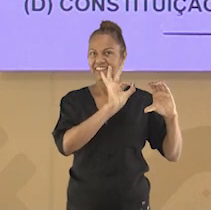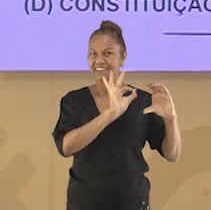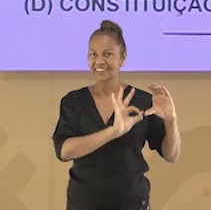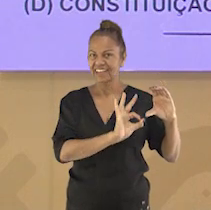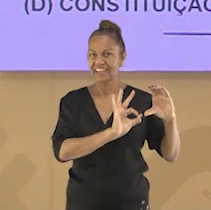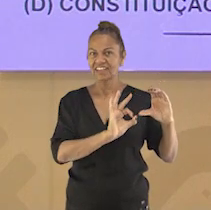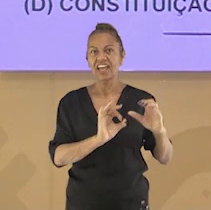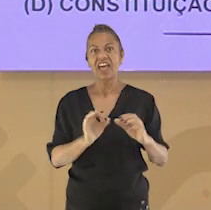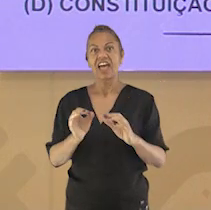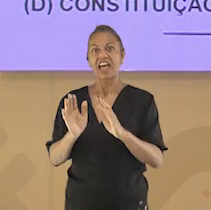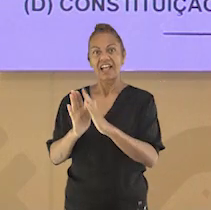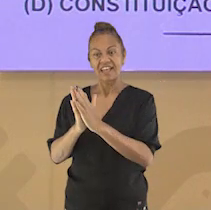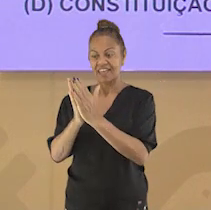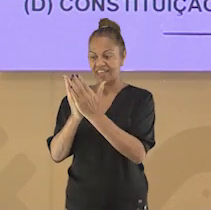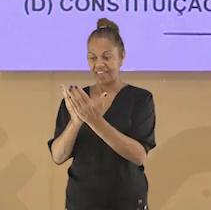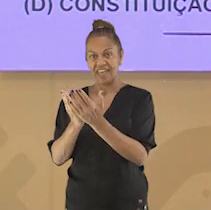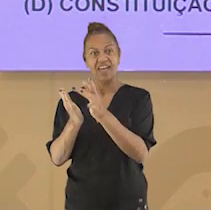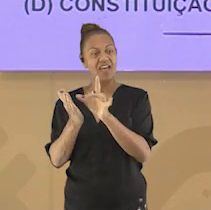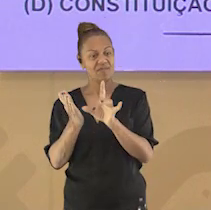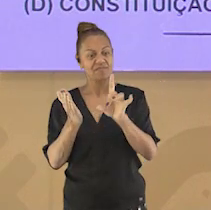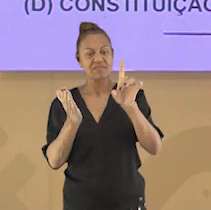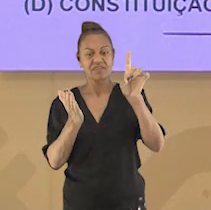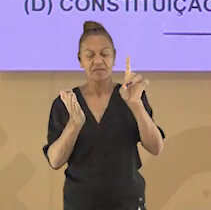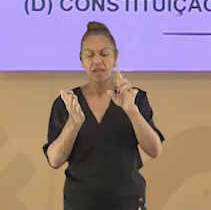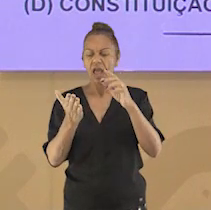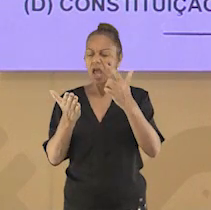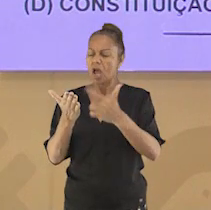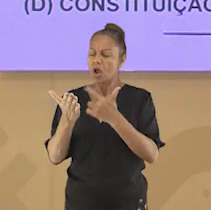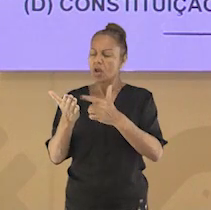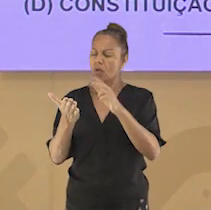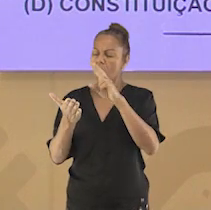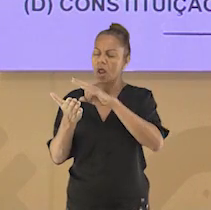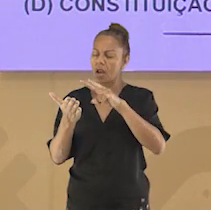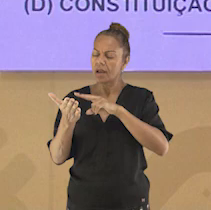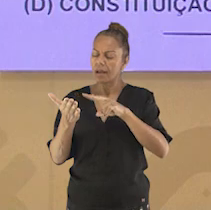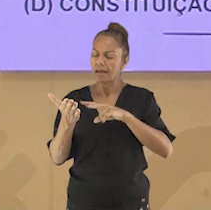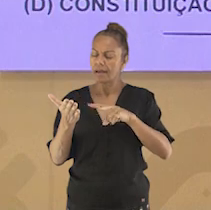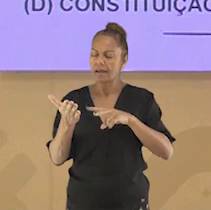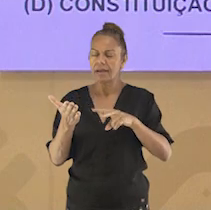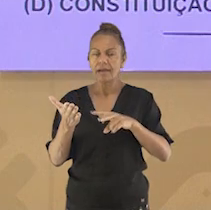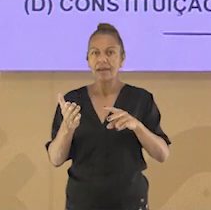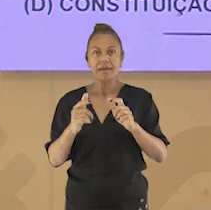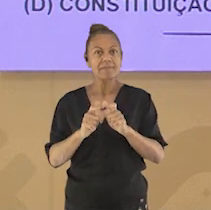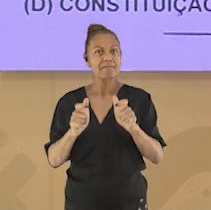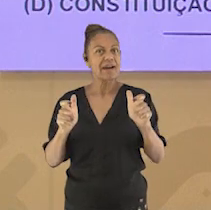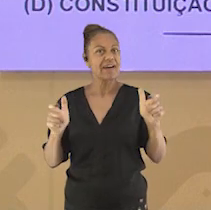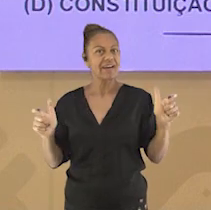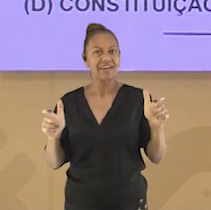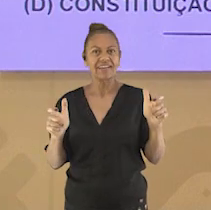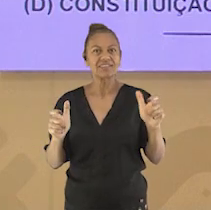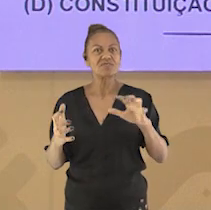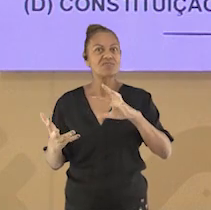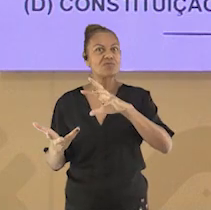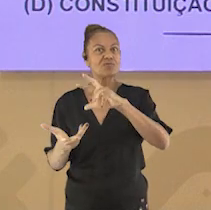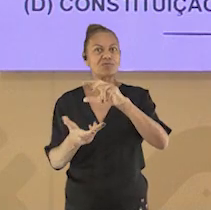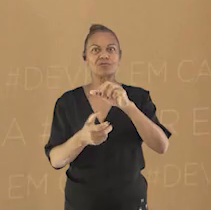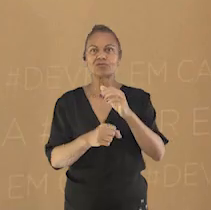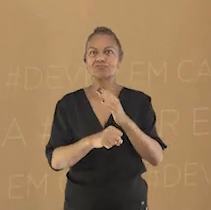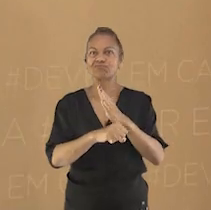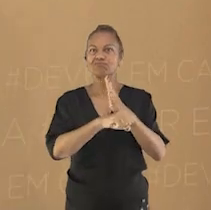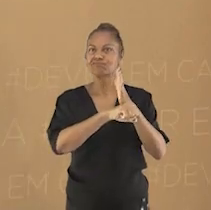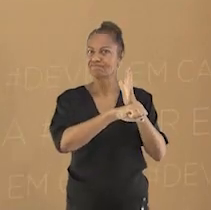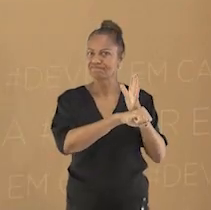A Bíblia é o livro mais lido no mundo. Se vocês acertarem, eu acredito que sim. Parabéns!